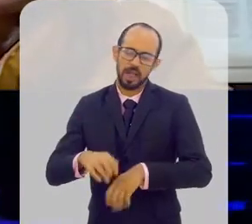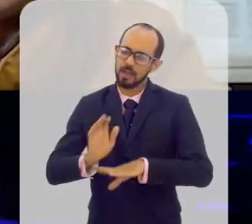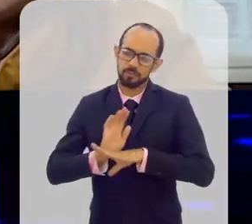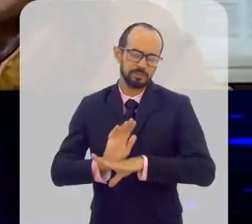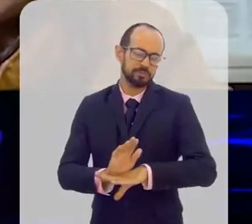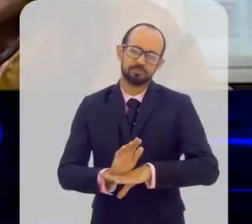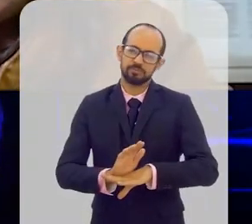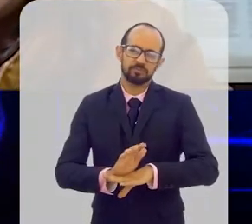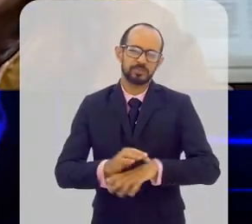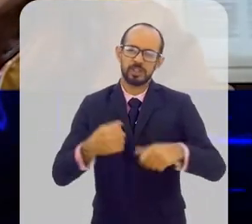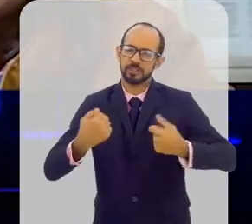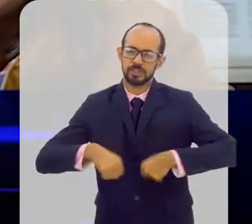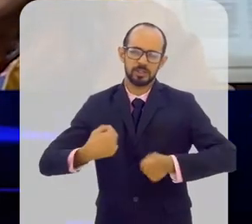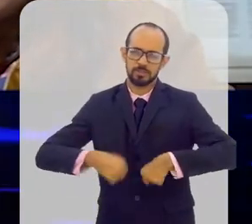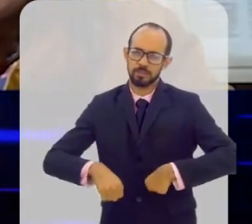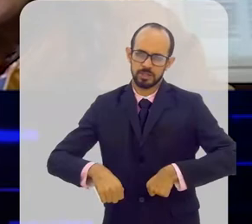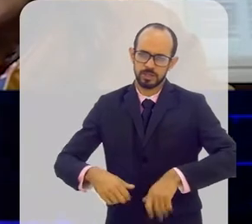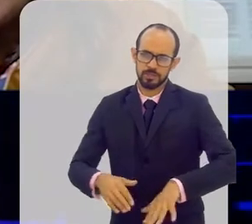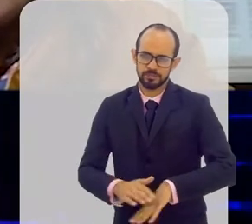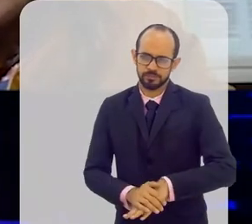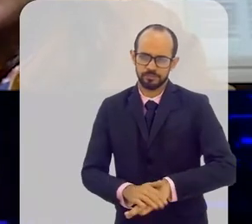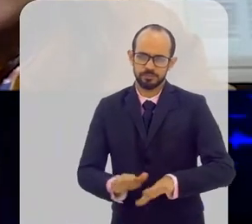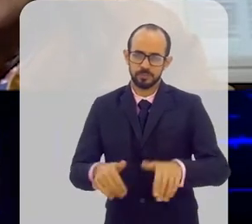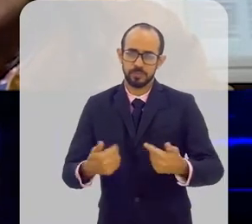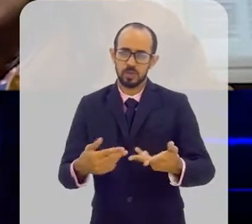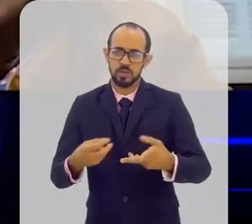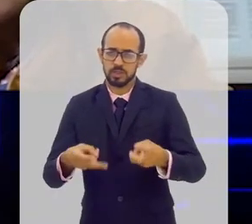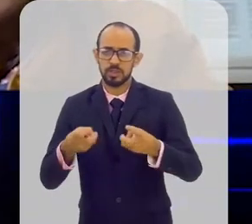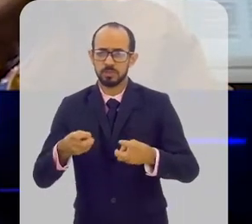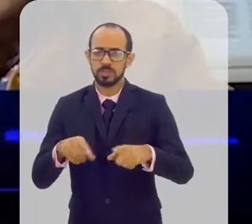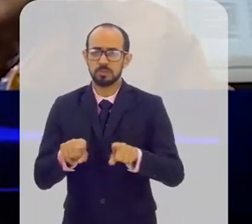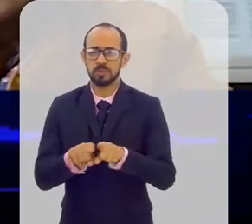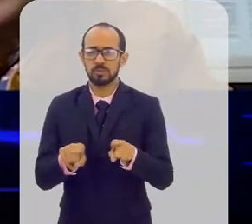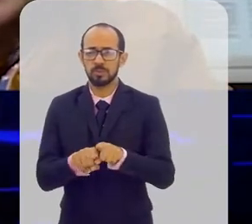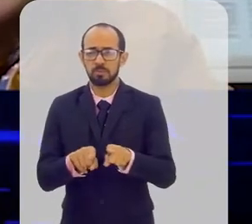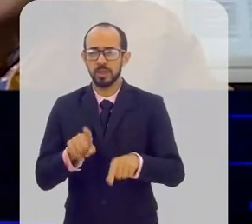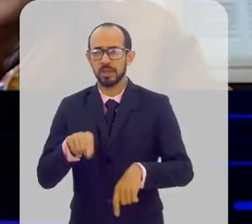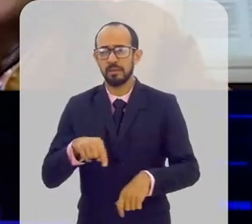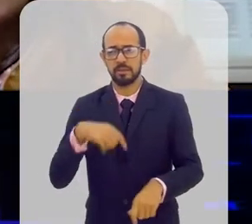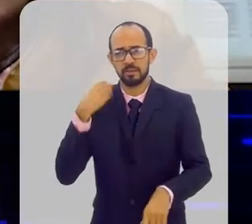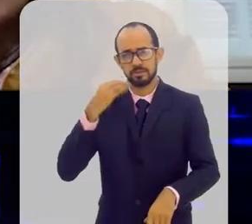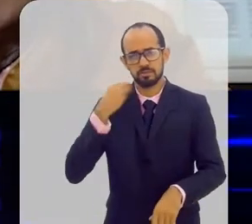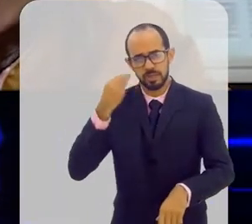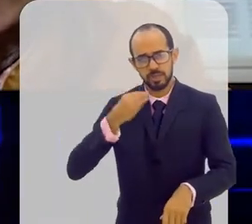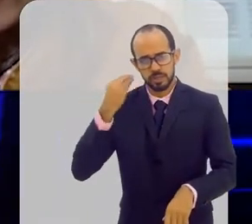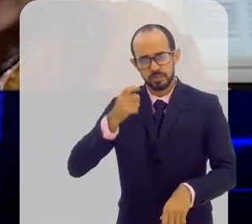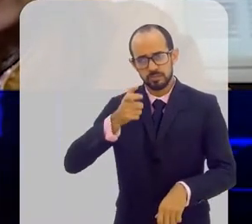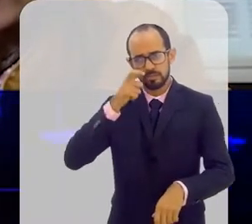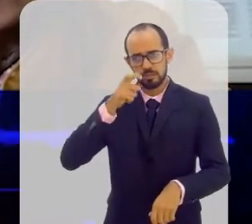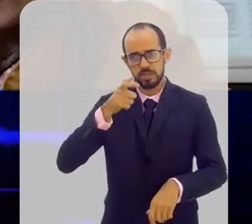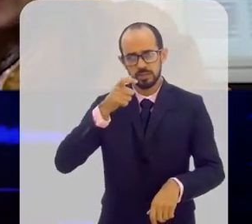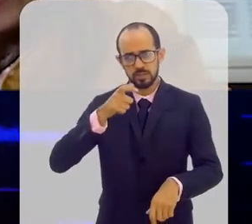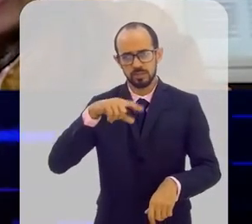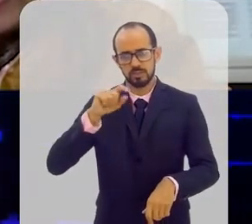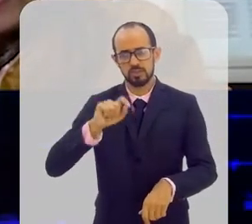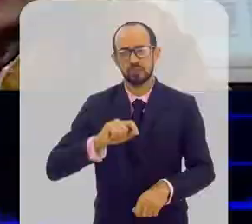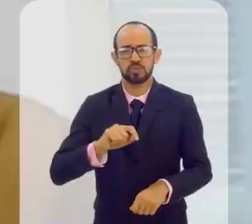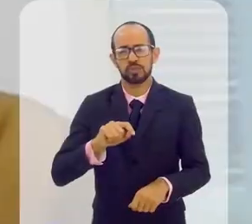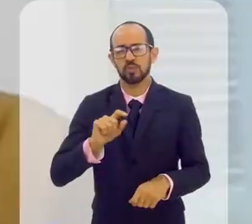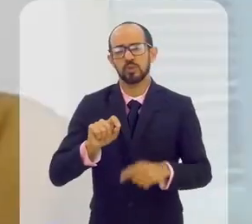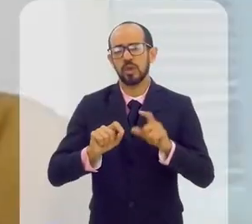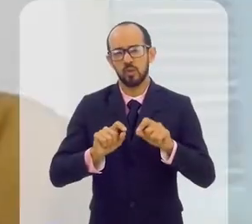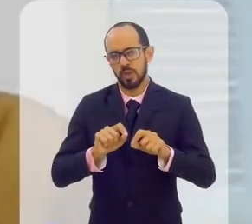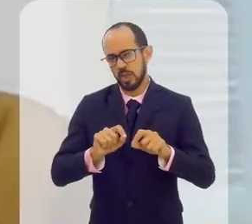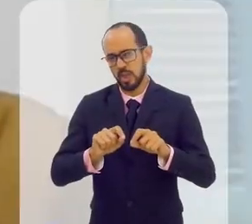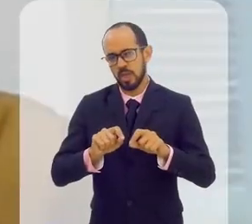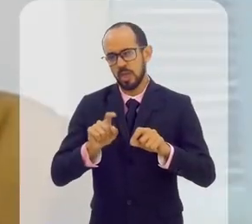essa demanda. E o que a gente tem visto nos últimos anos? Experiências muito interessantes. A